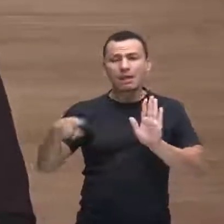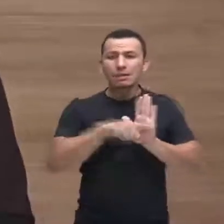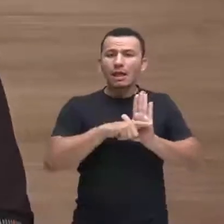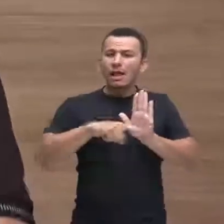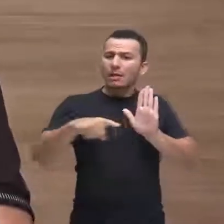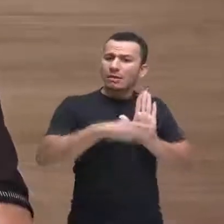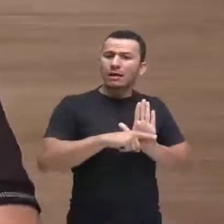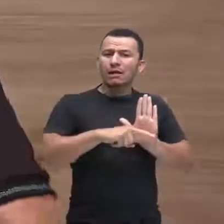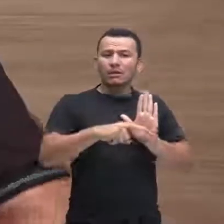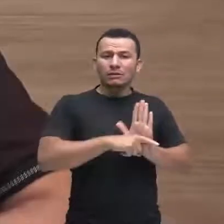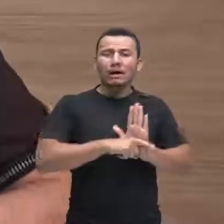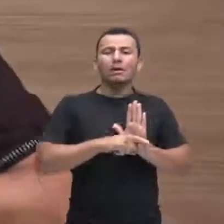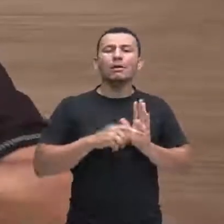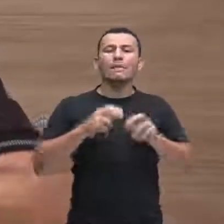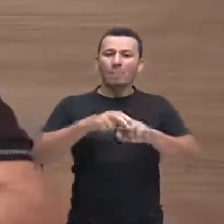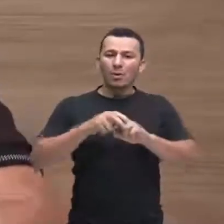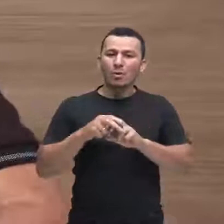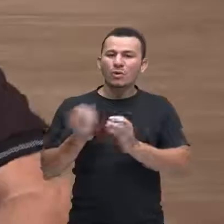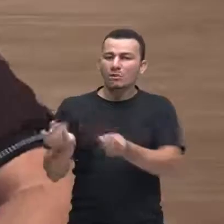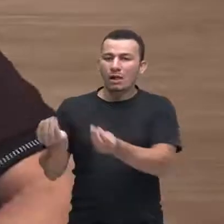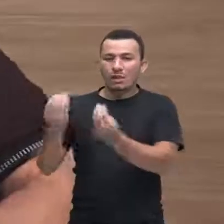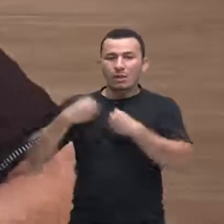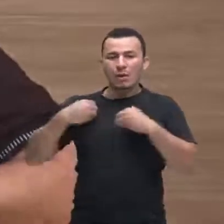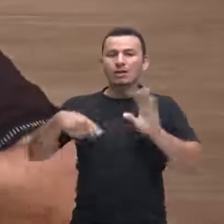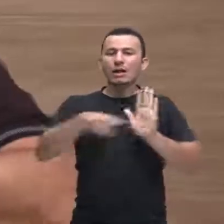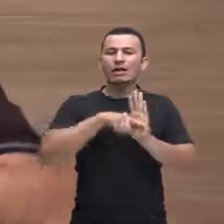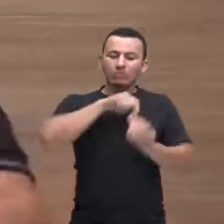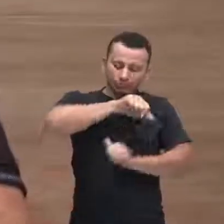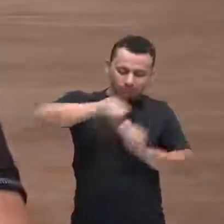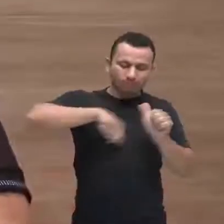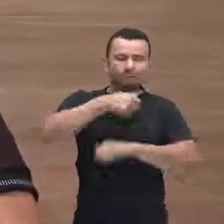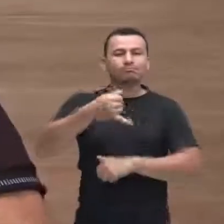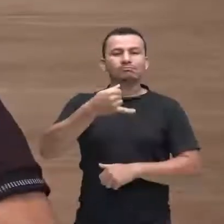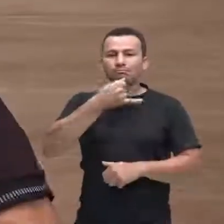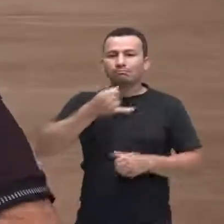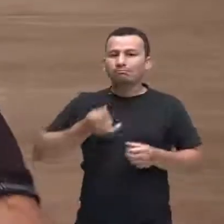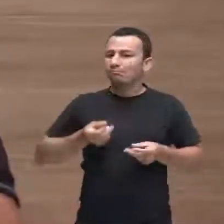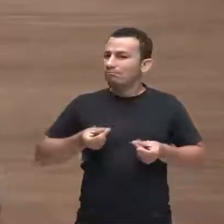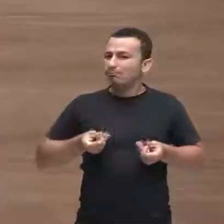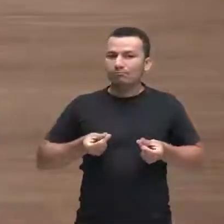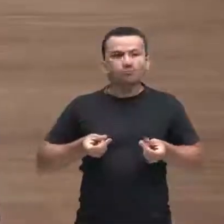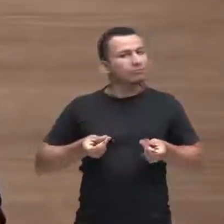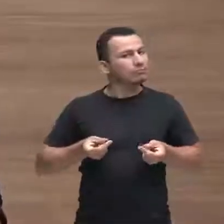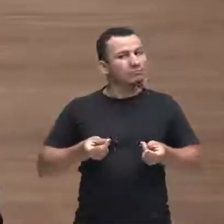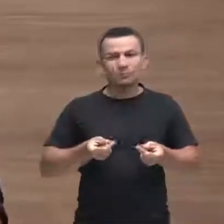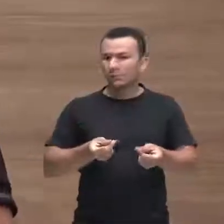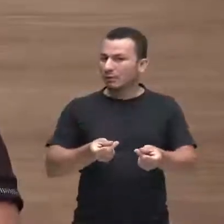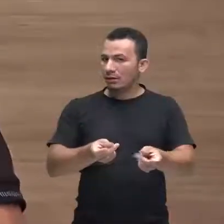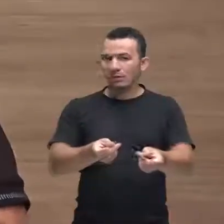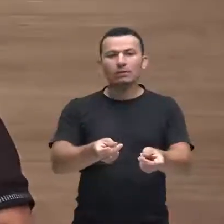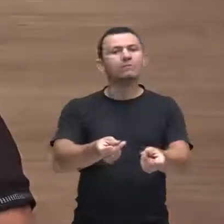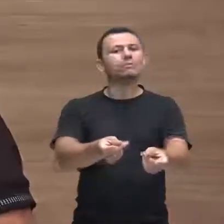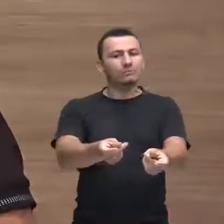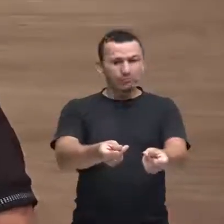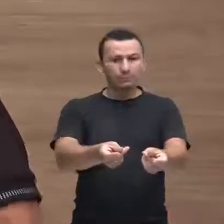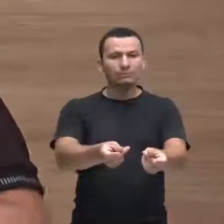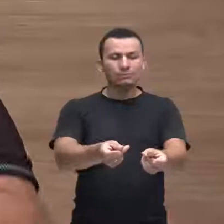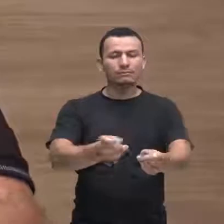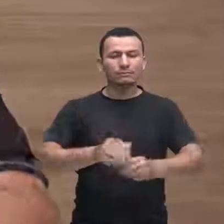nele um processo de tristeza contínua de tristeza contínua e